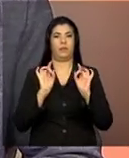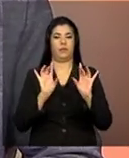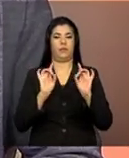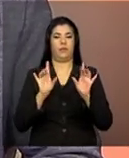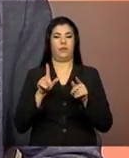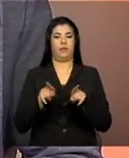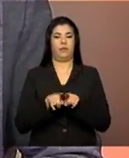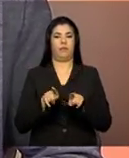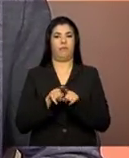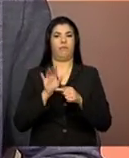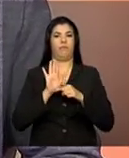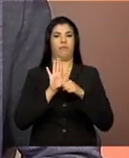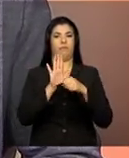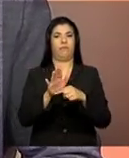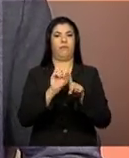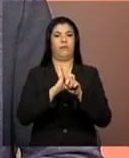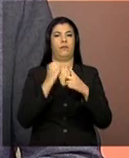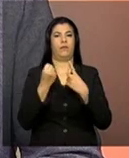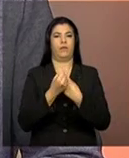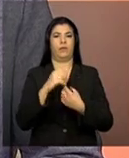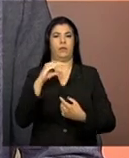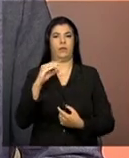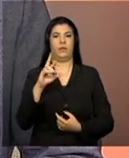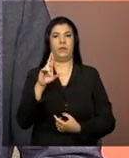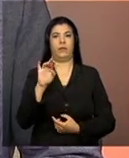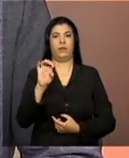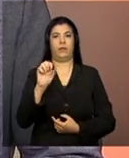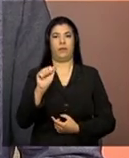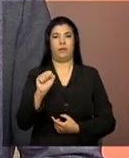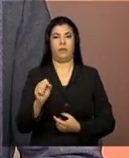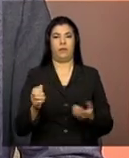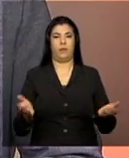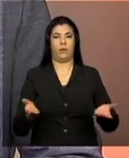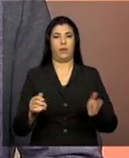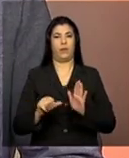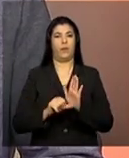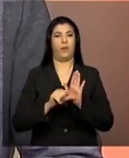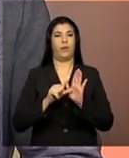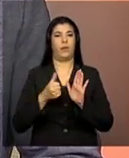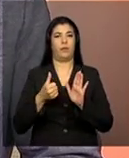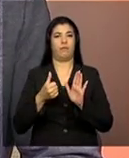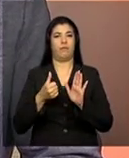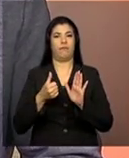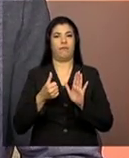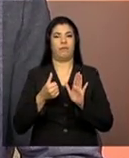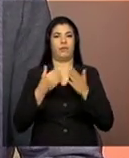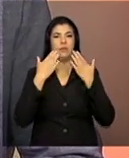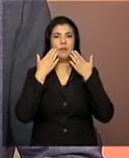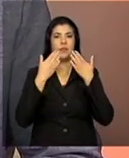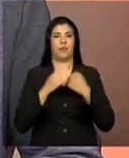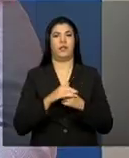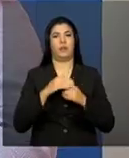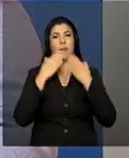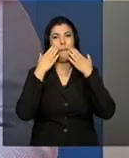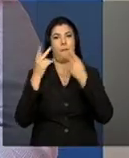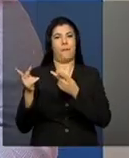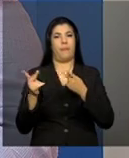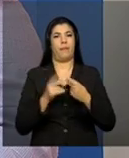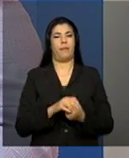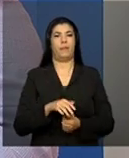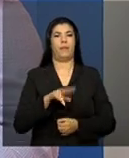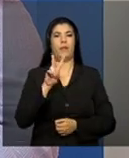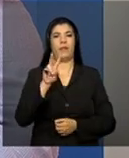da Assistência Social, os CREAS. Nossos convidados desse primeiro bloco são Valéria Gonelli, secretária